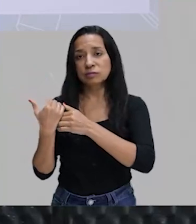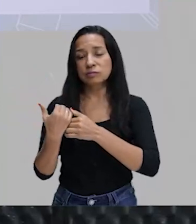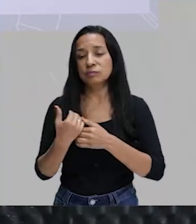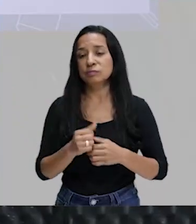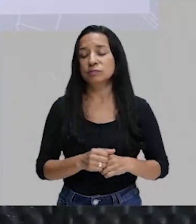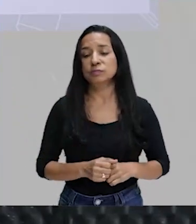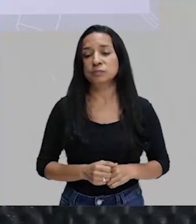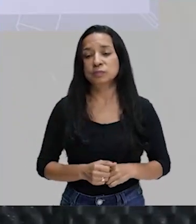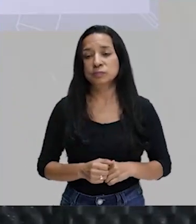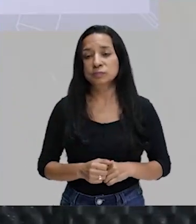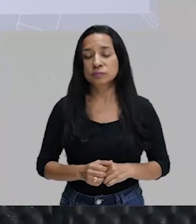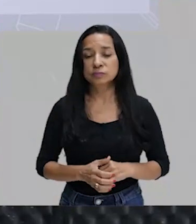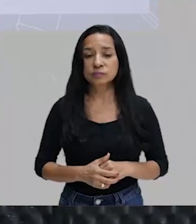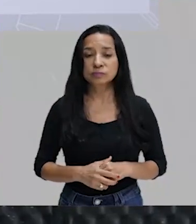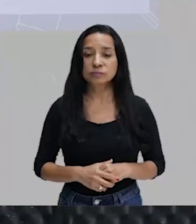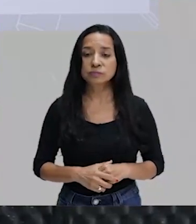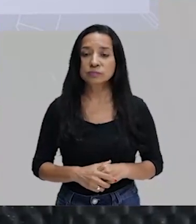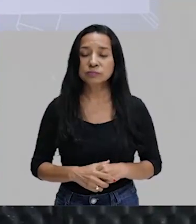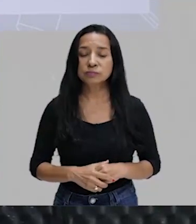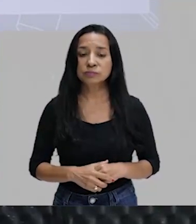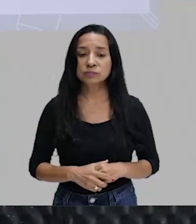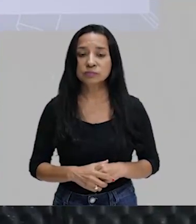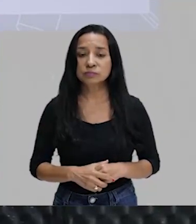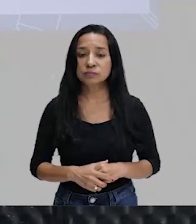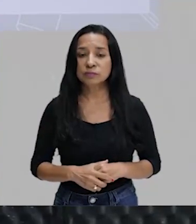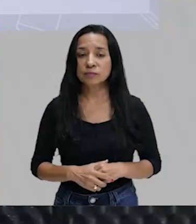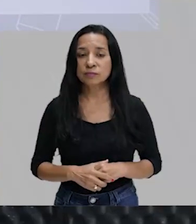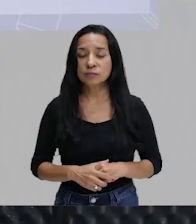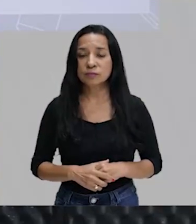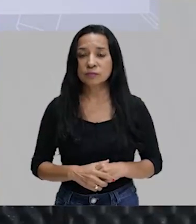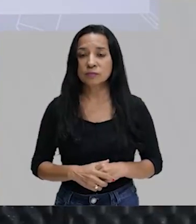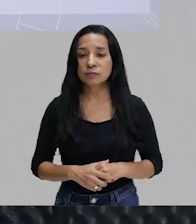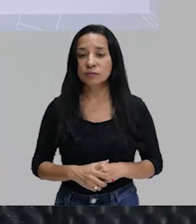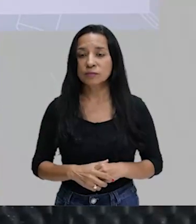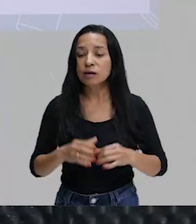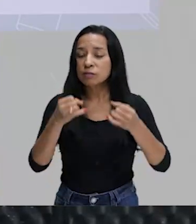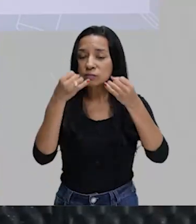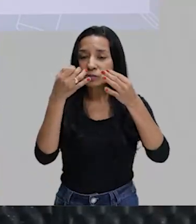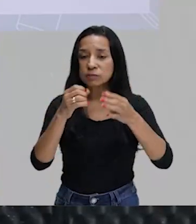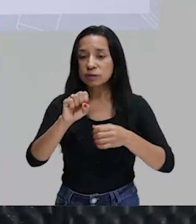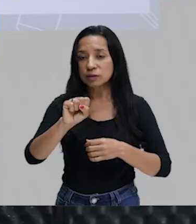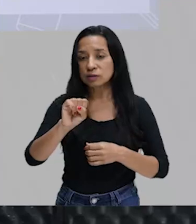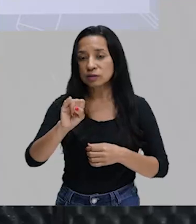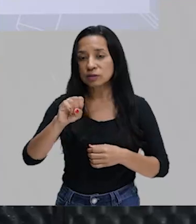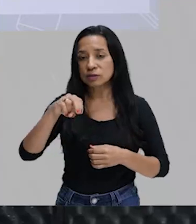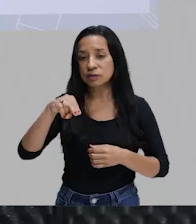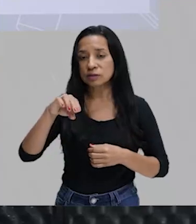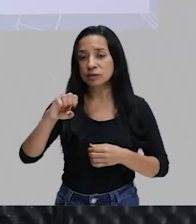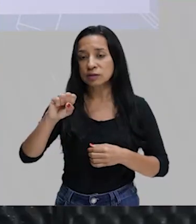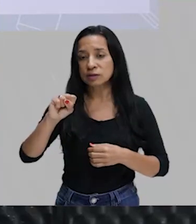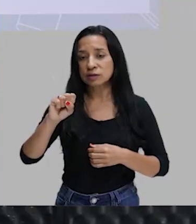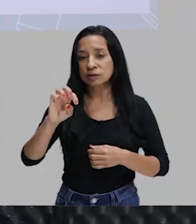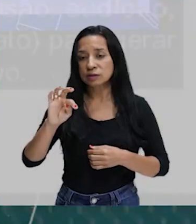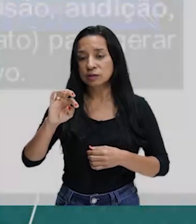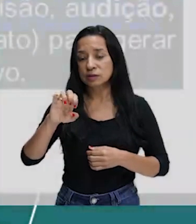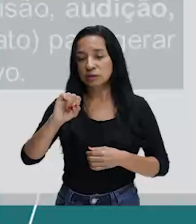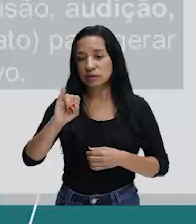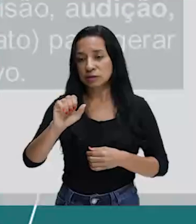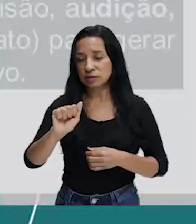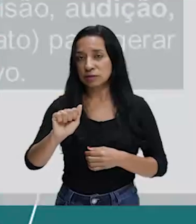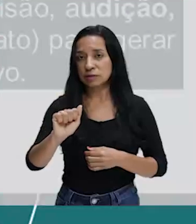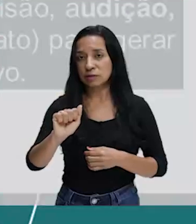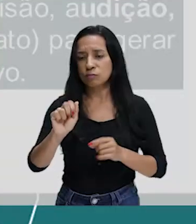viveu o simbolismo, tá bom? Então, eu falei de sinestesia, o que é isso? A sinestesia, só voltando aqui,